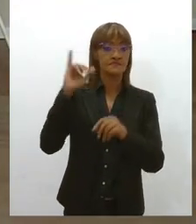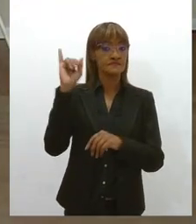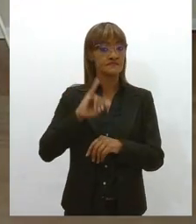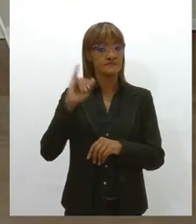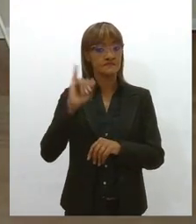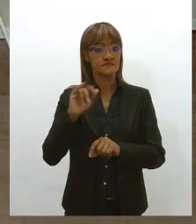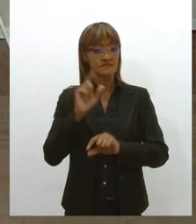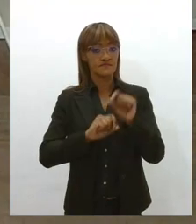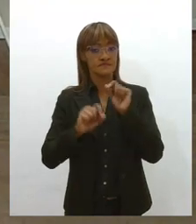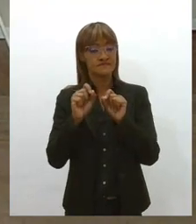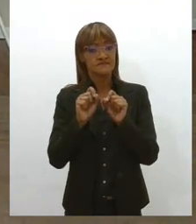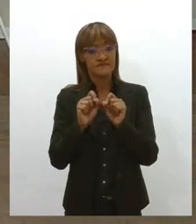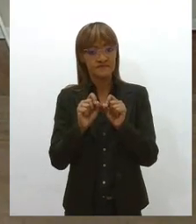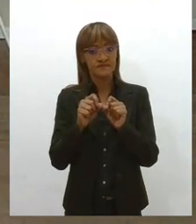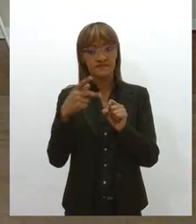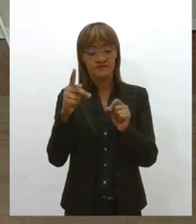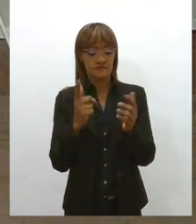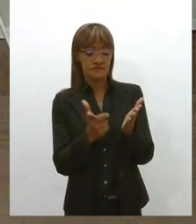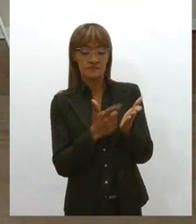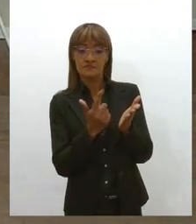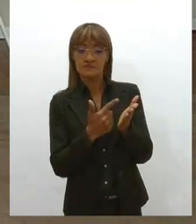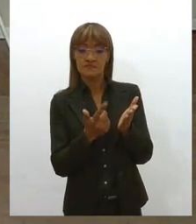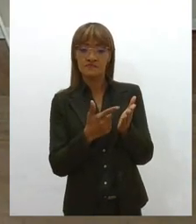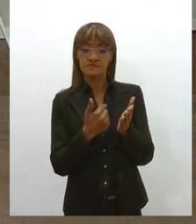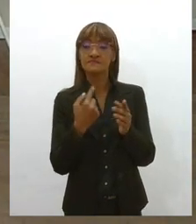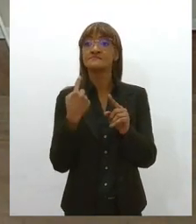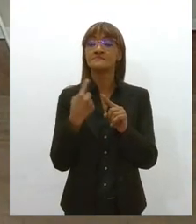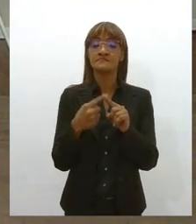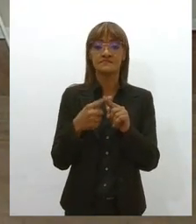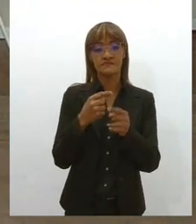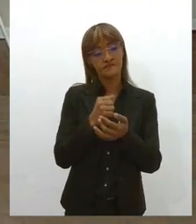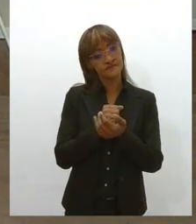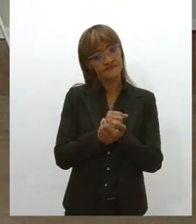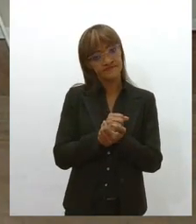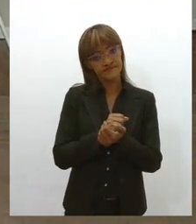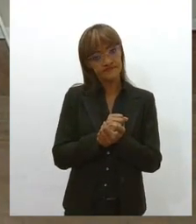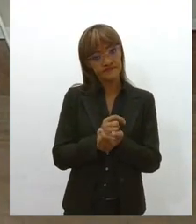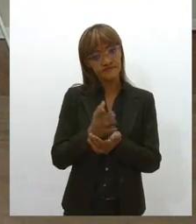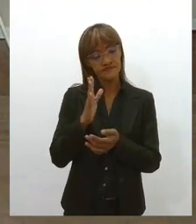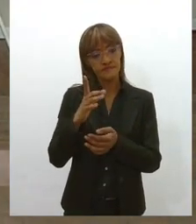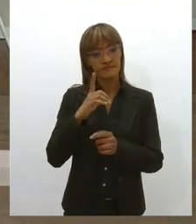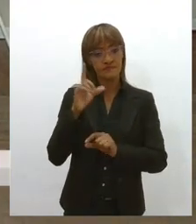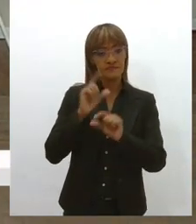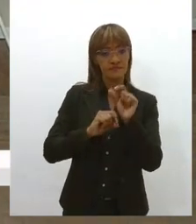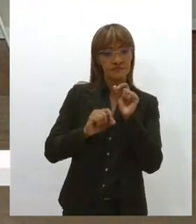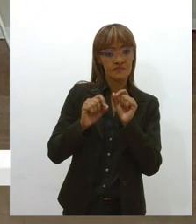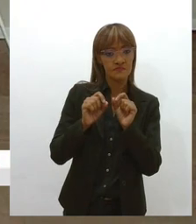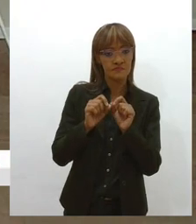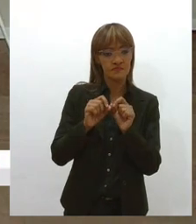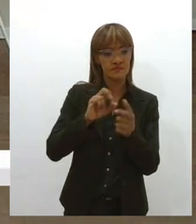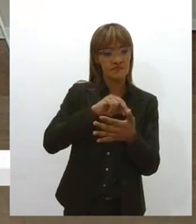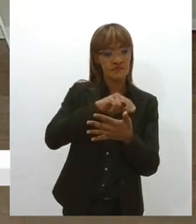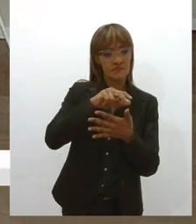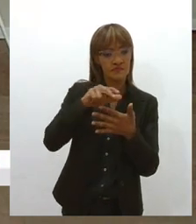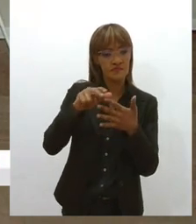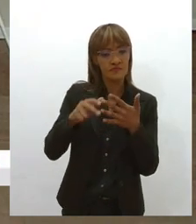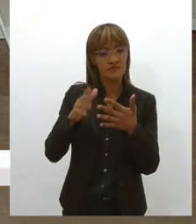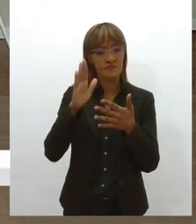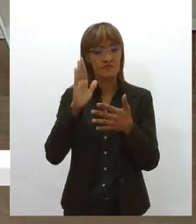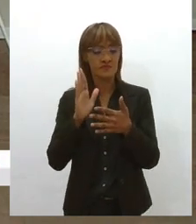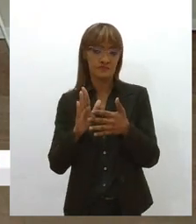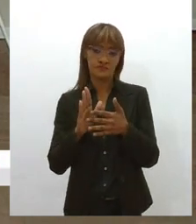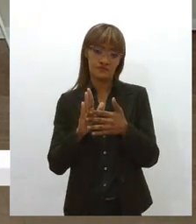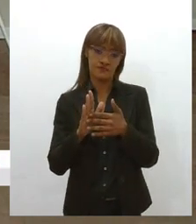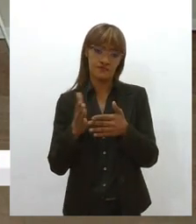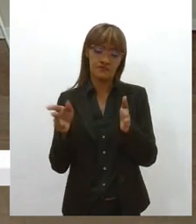tema do seu livro é bastante interessante, porque ele justamente liga e entrecruza várias questões que estão relacionadas